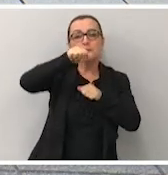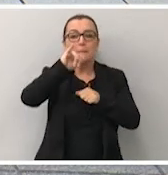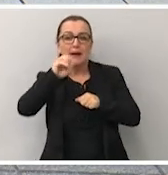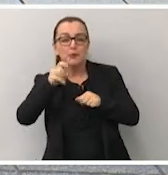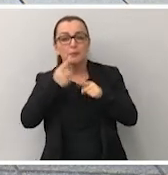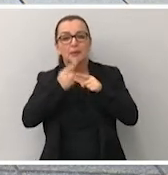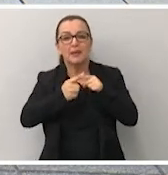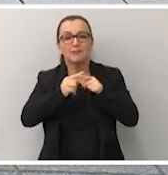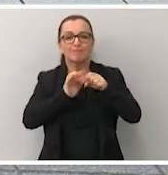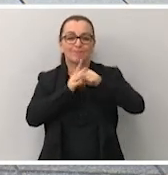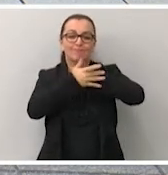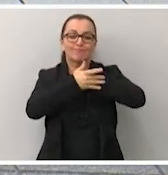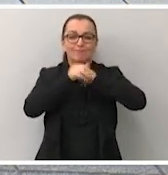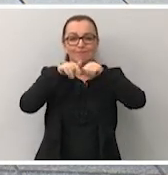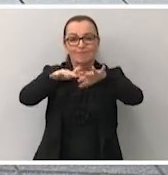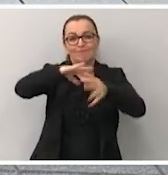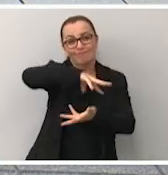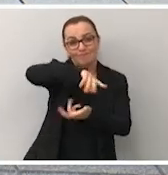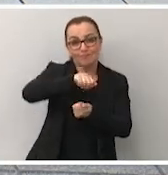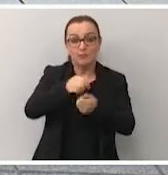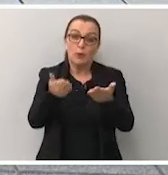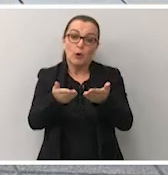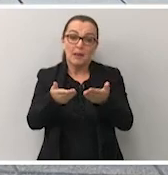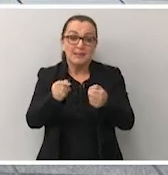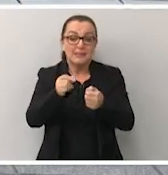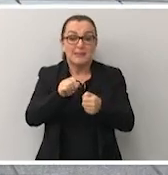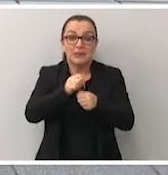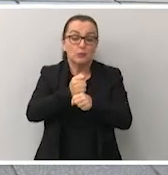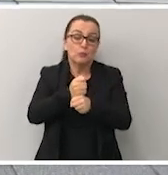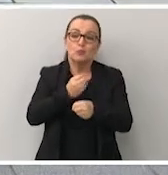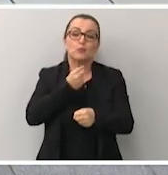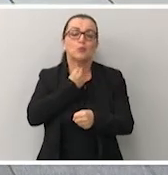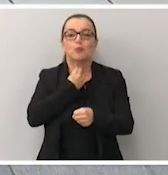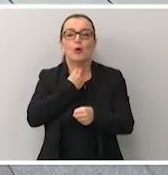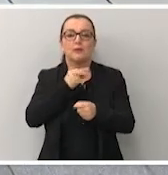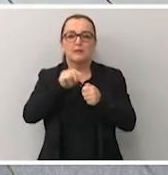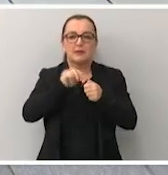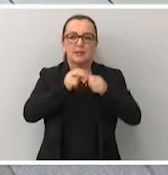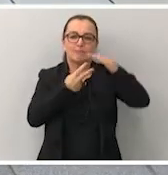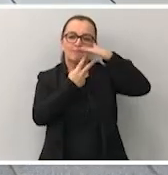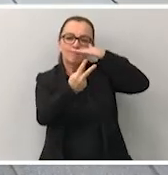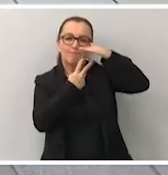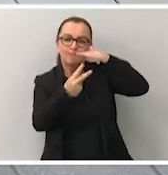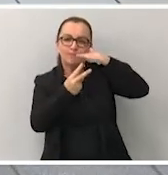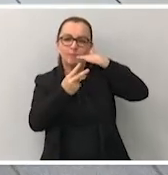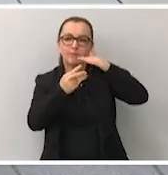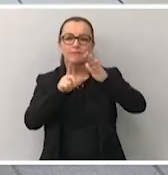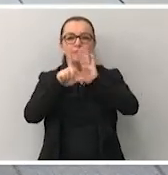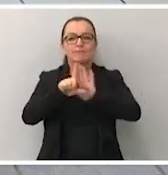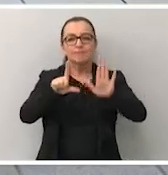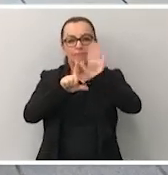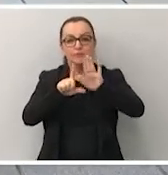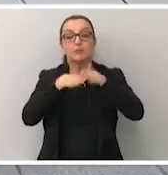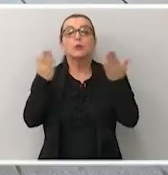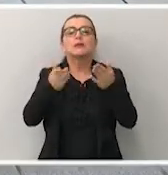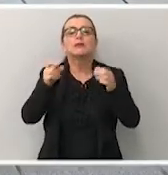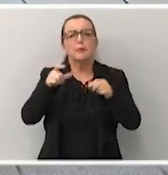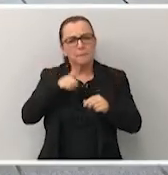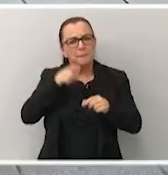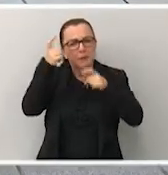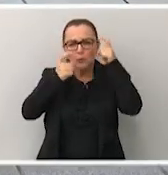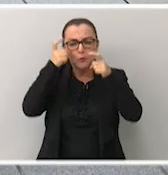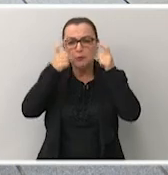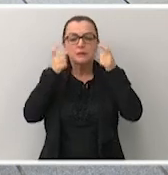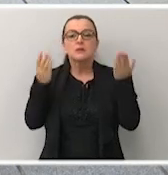pandemia, esse ano não vai ser possível fazer utilização dessa identificação digital. Existe toda uma preocupação em